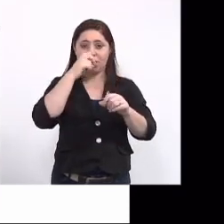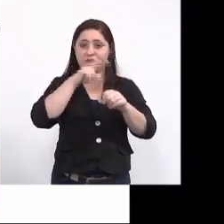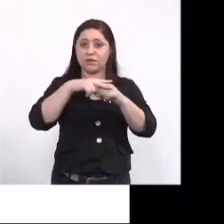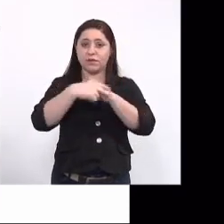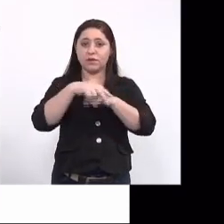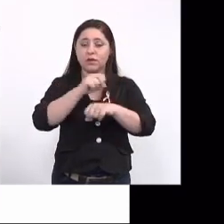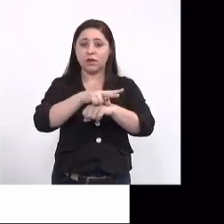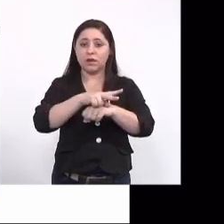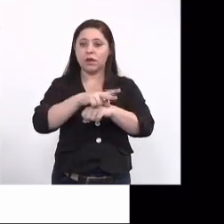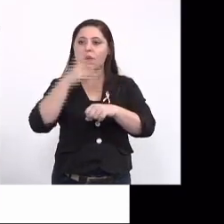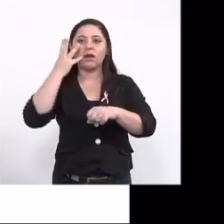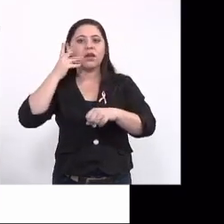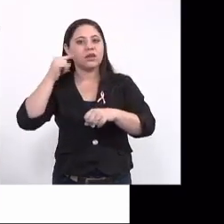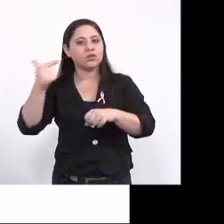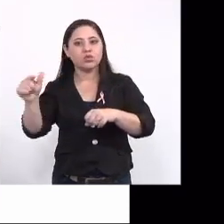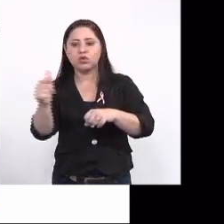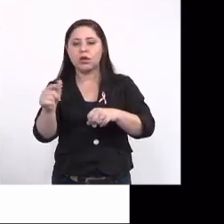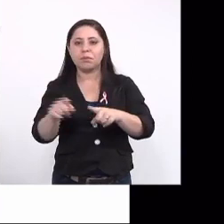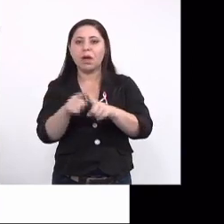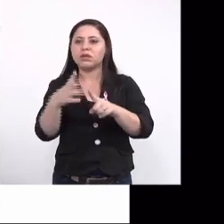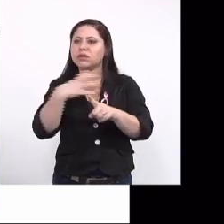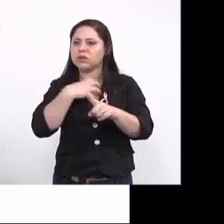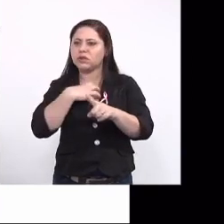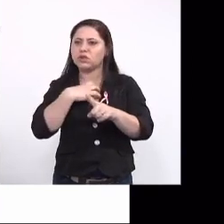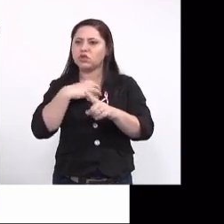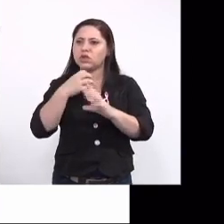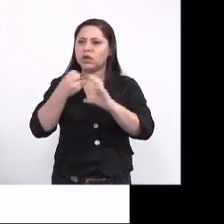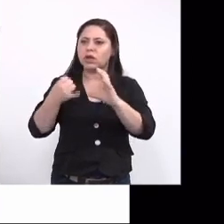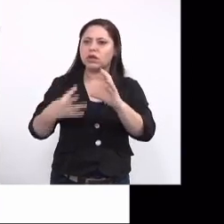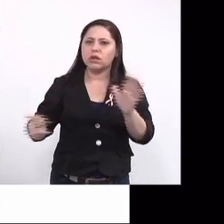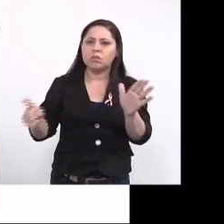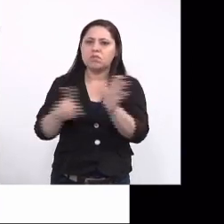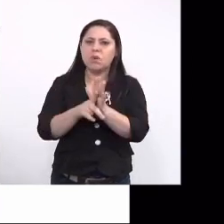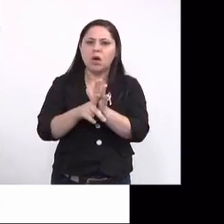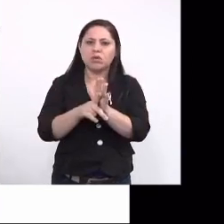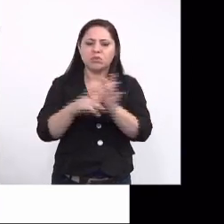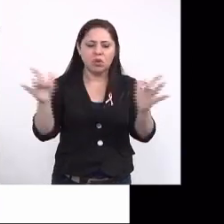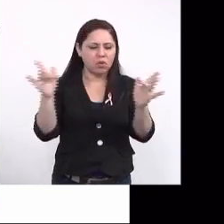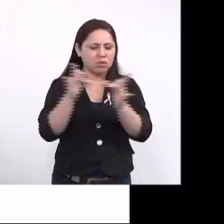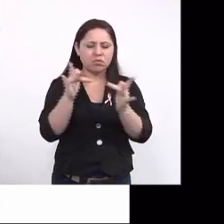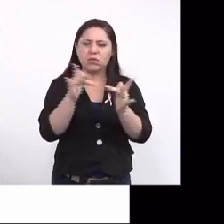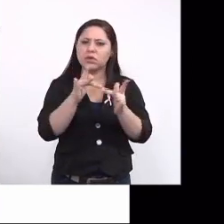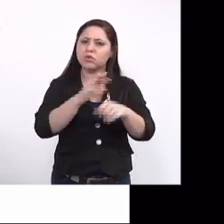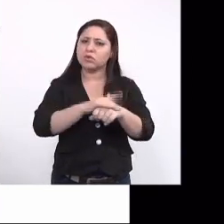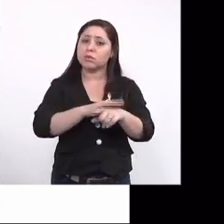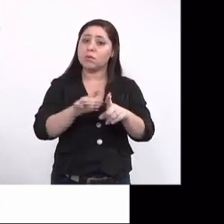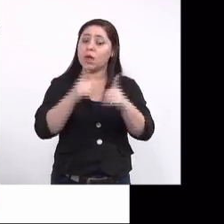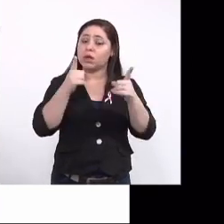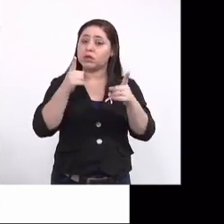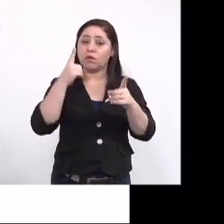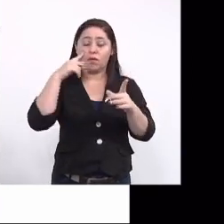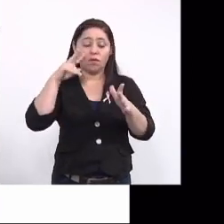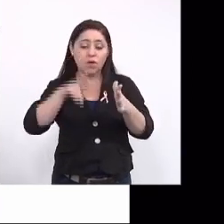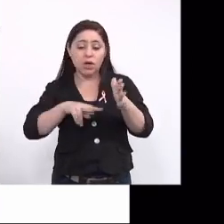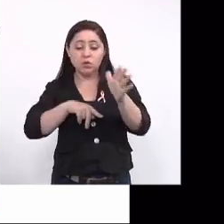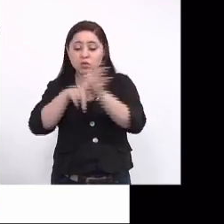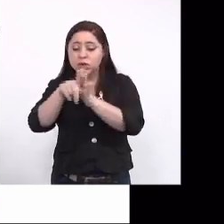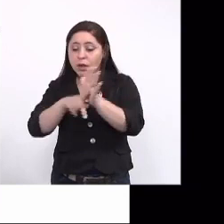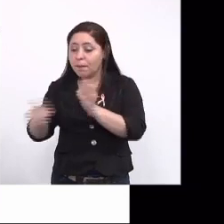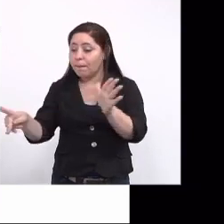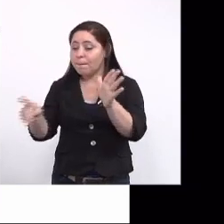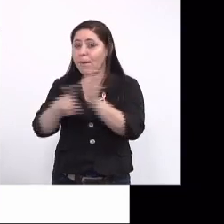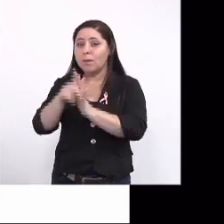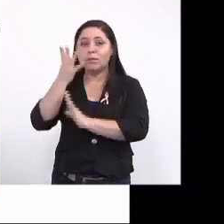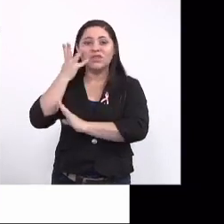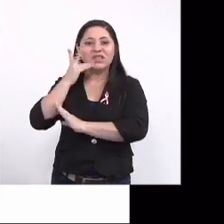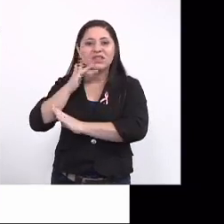positivo para zika, mas tinha todos os sintomas compatíveis com a doença. Só que aí, quando a gente olha para o exame da criança, a gente